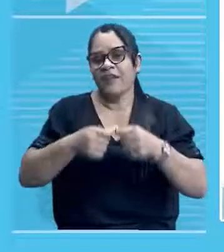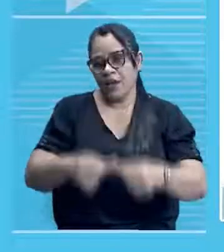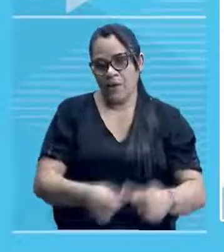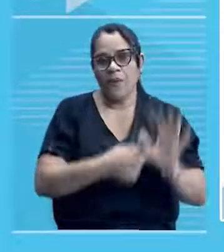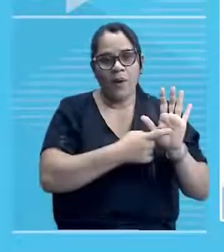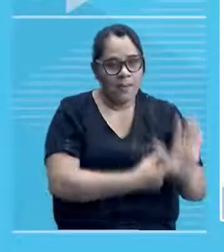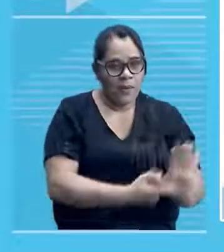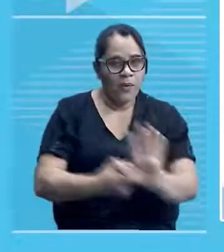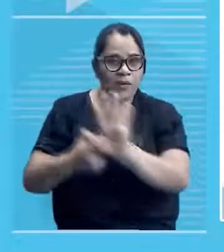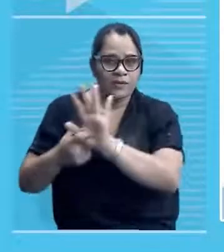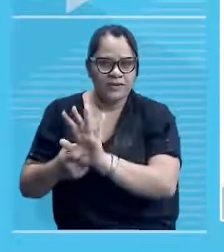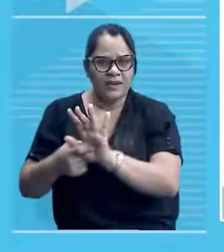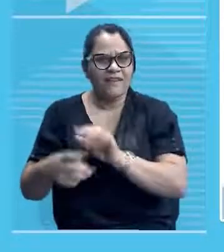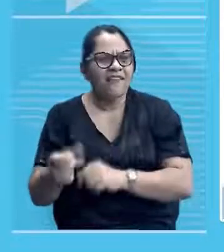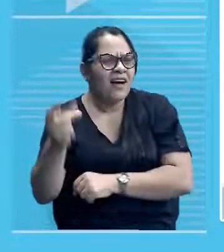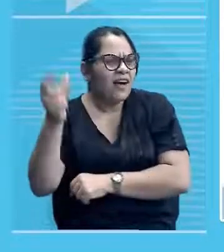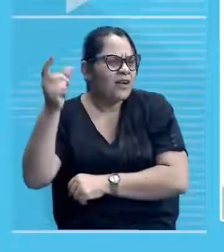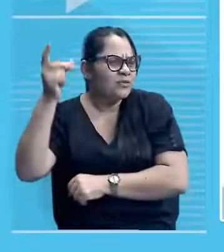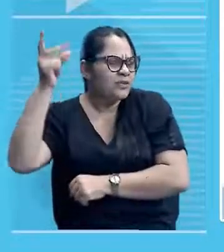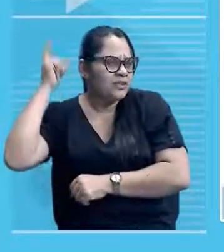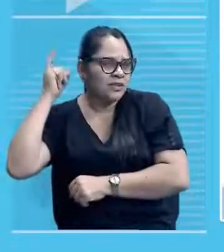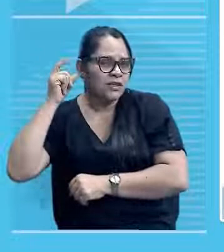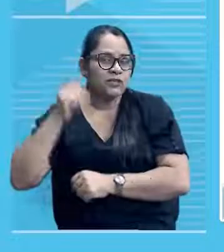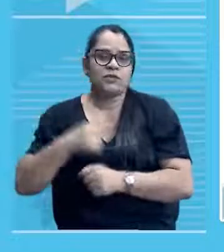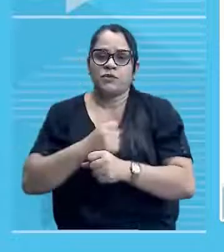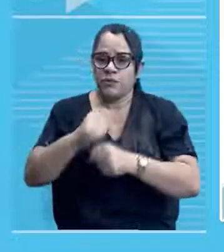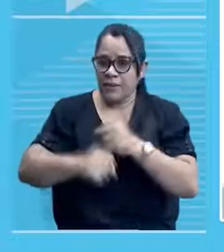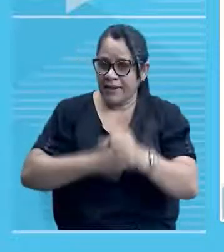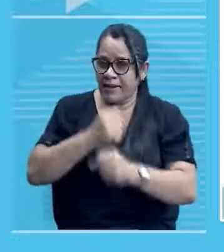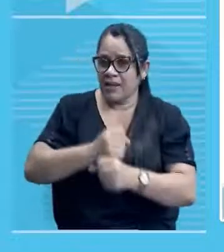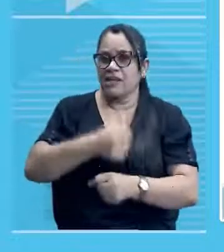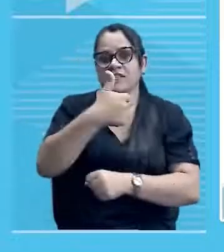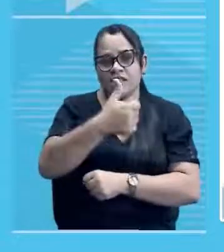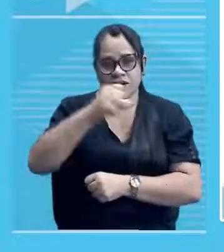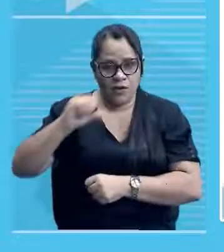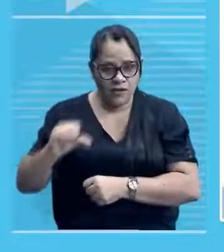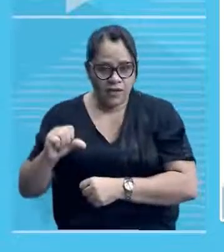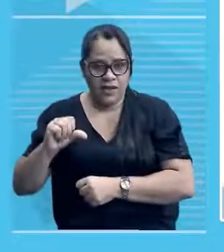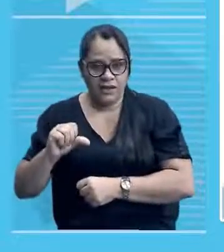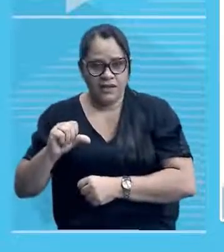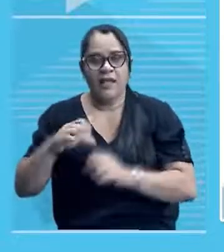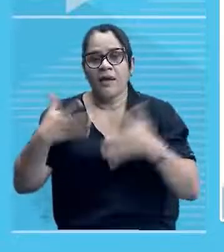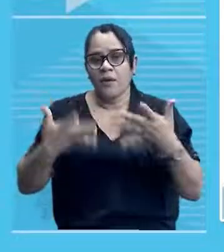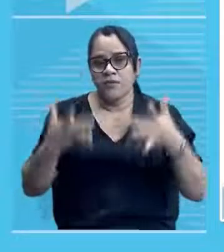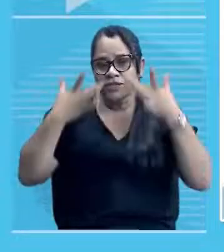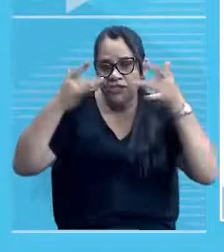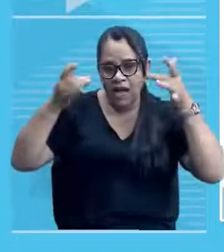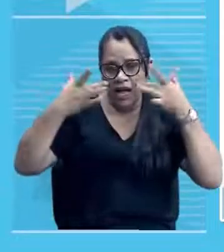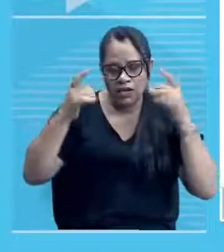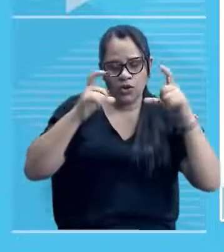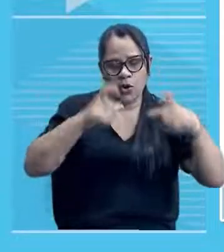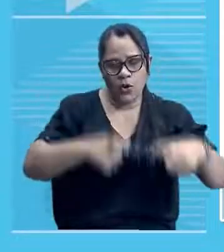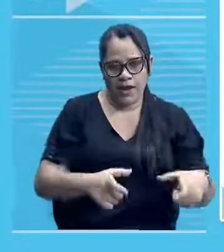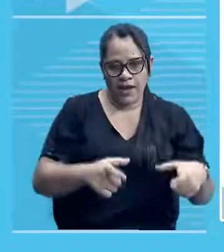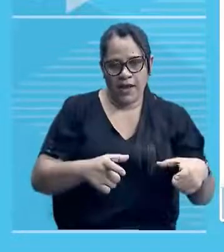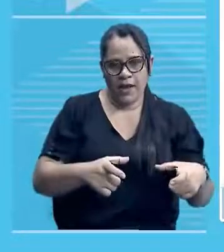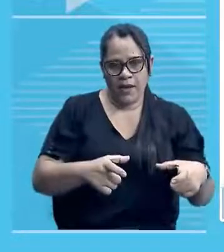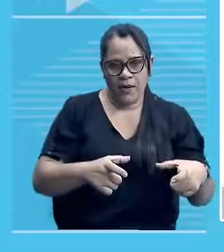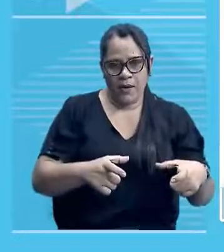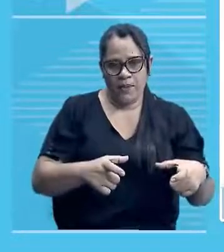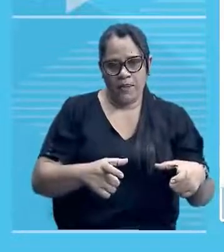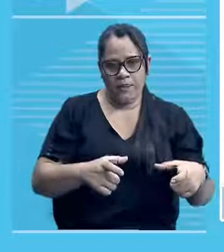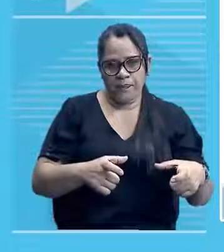durante vários anos, Dezenove anos, né? Um bom tempo. É uma peça local, mas uma peça que... Um